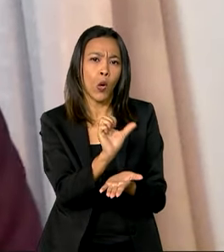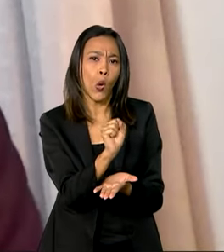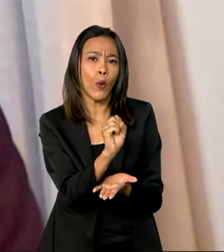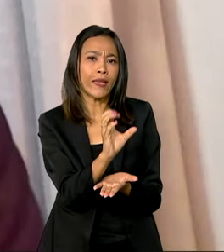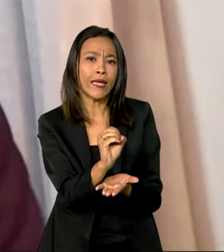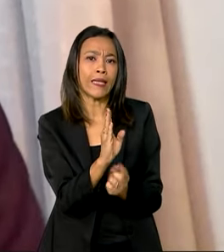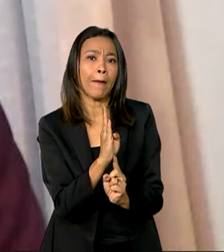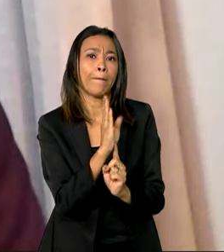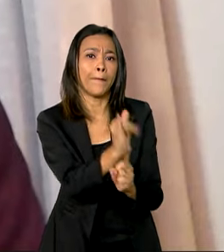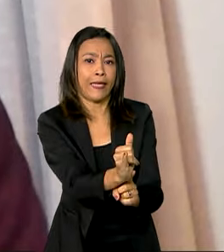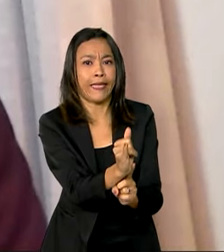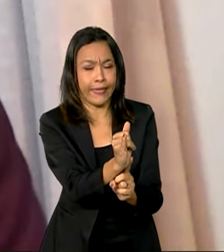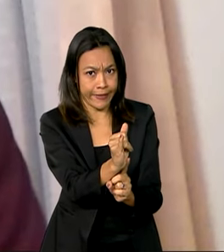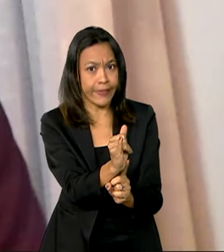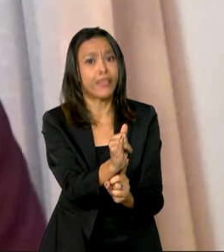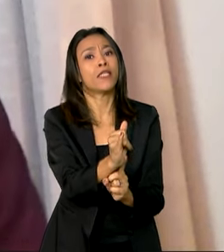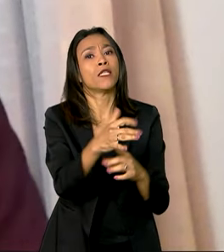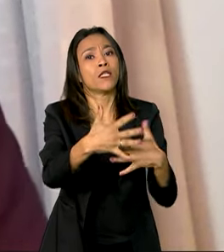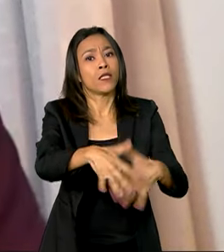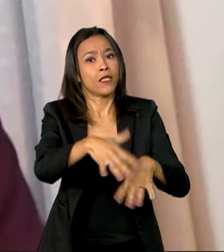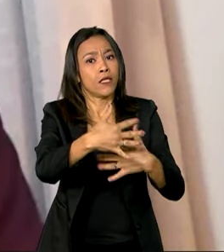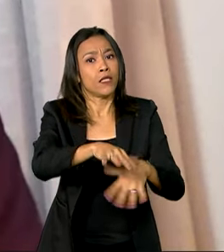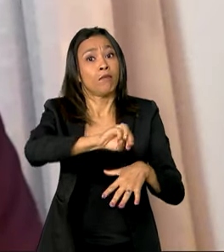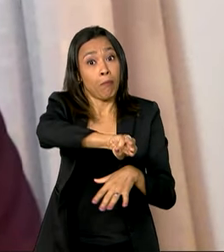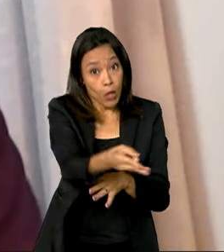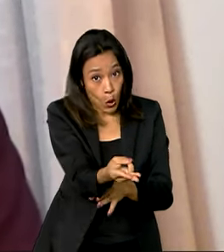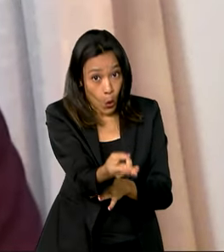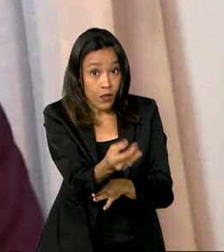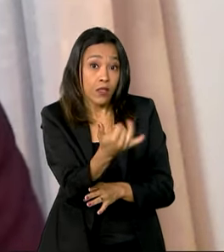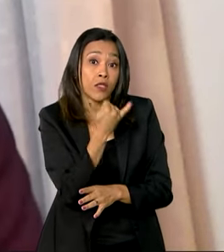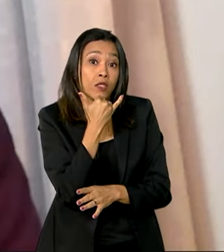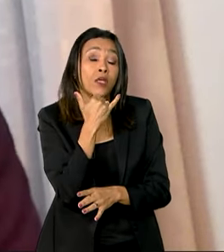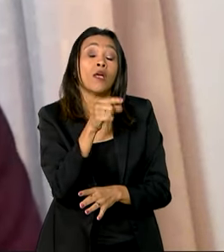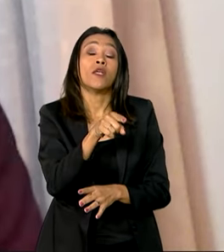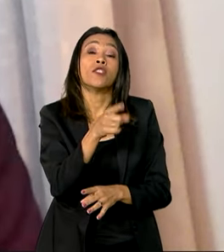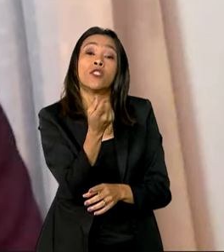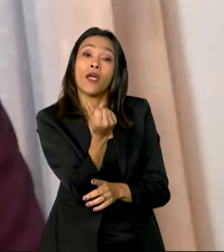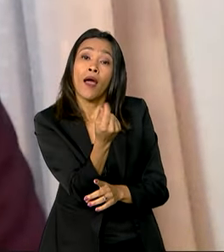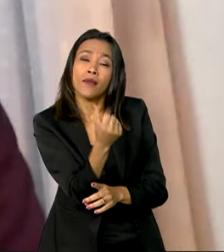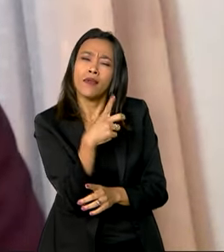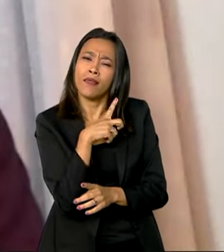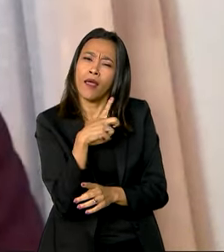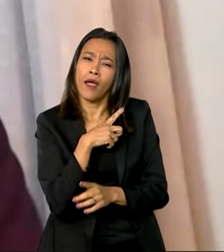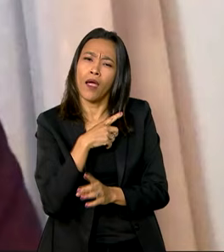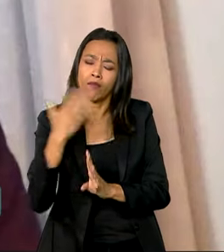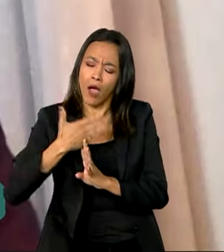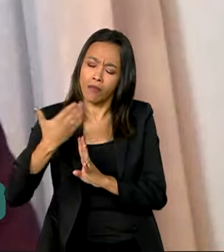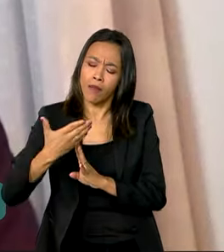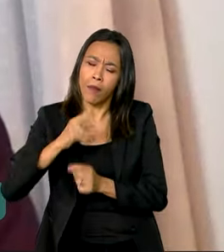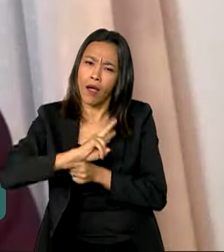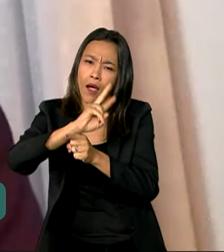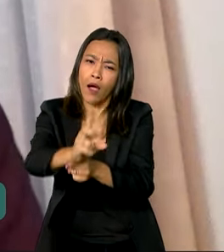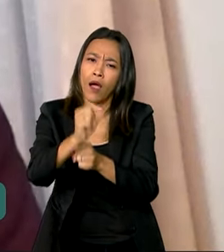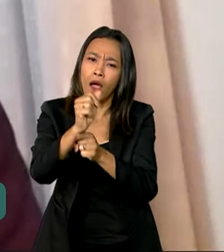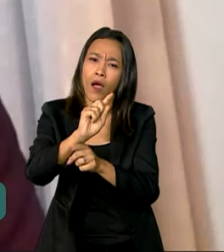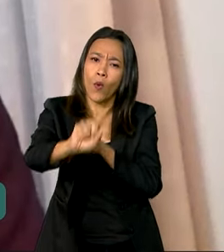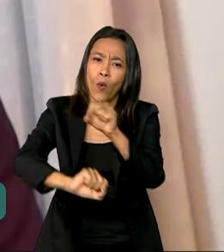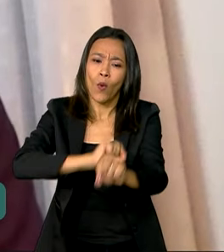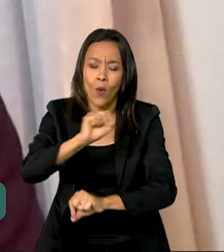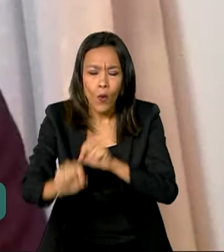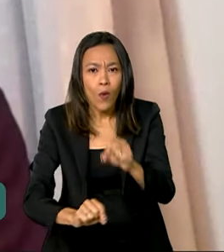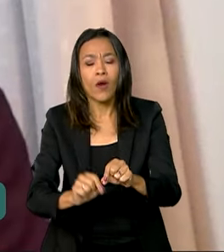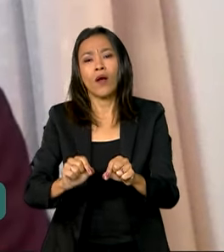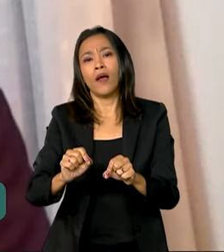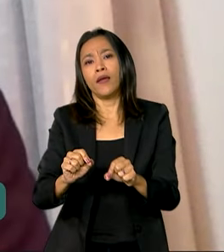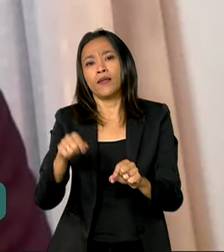de reais e a gente tem linhas de crédito que são voltadas, sobretudo, para o